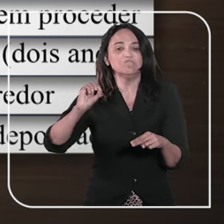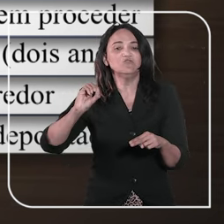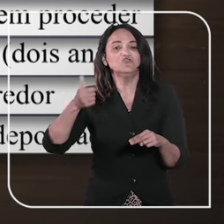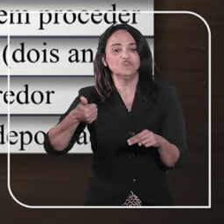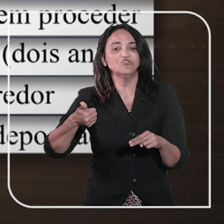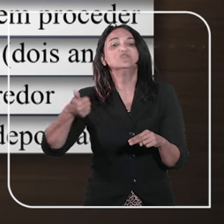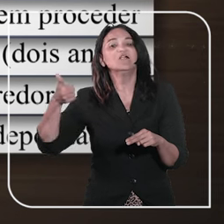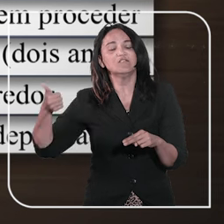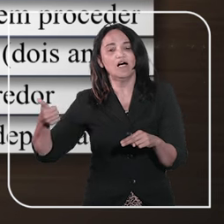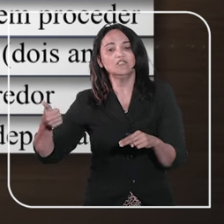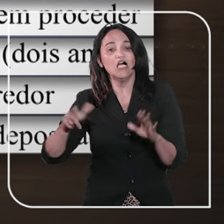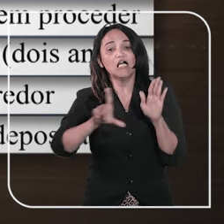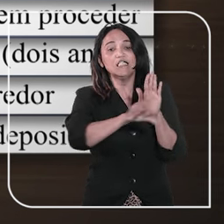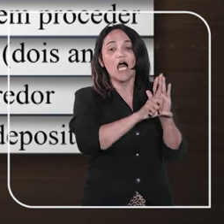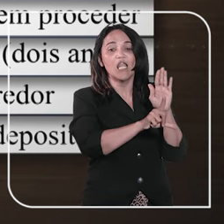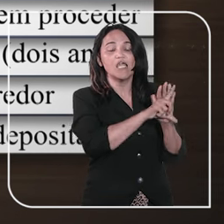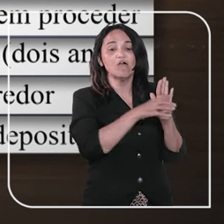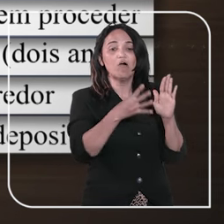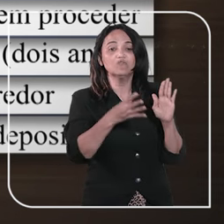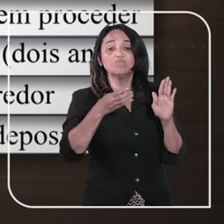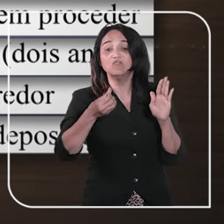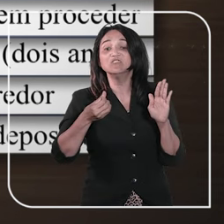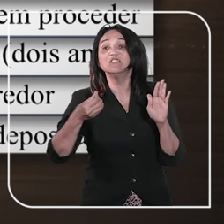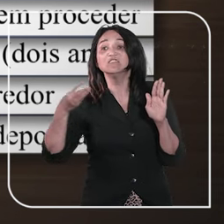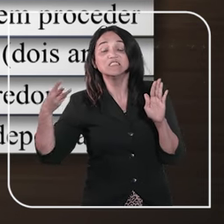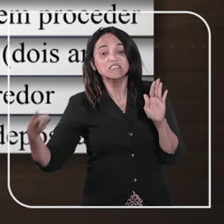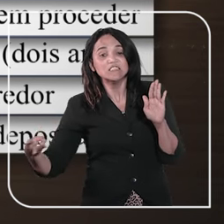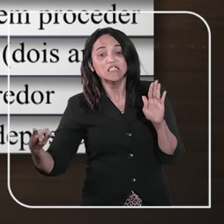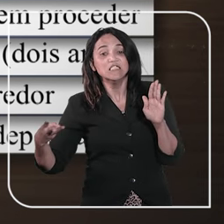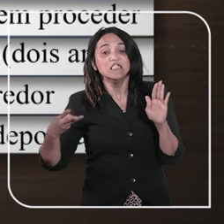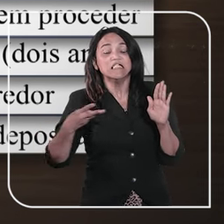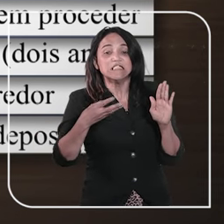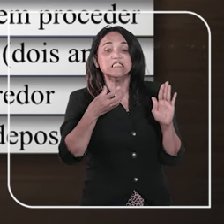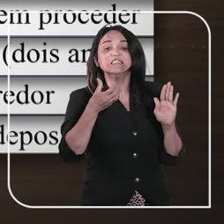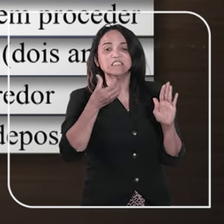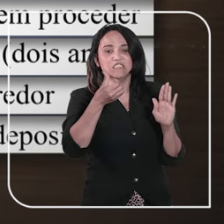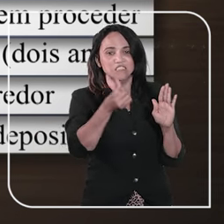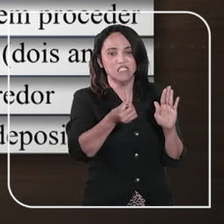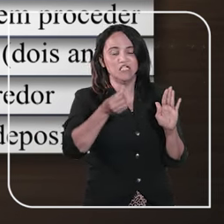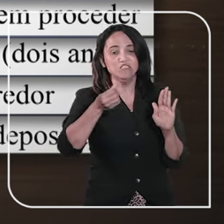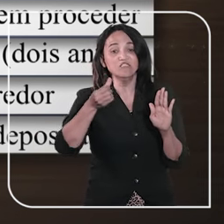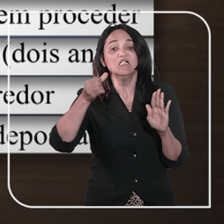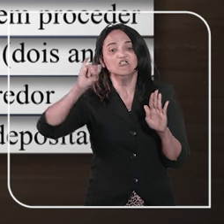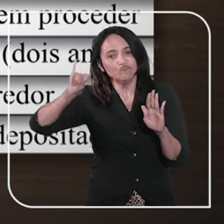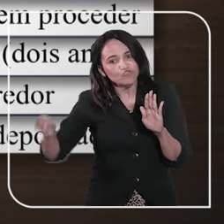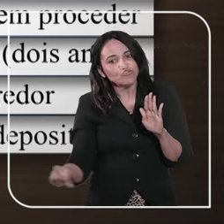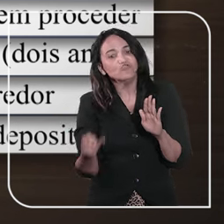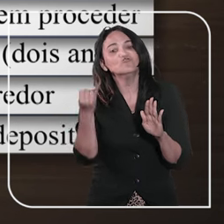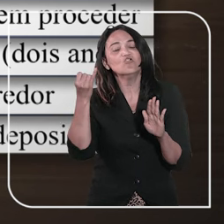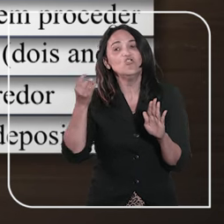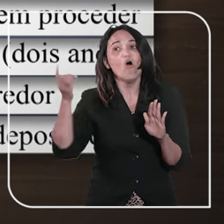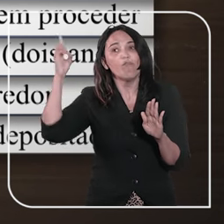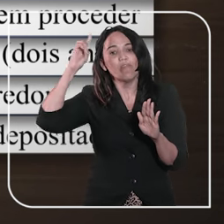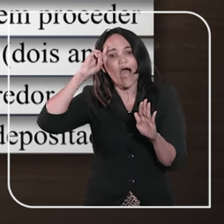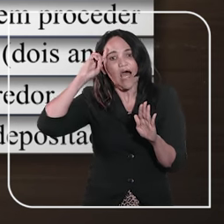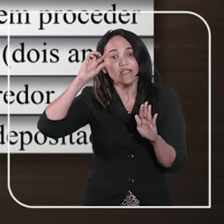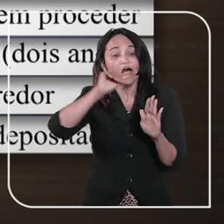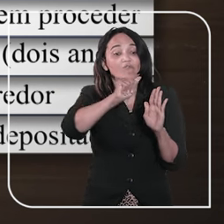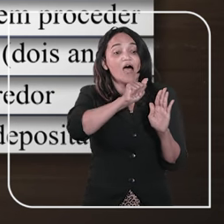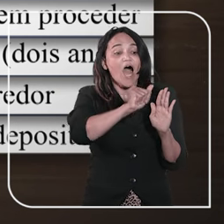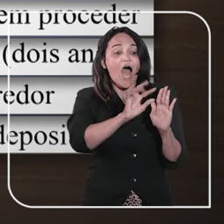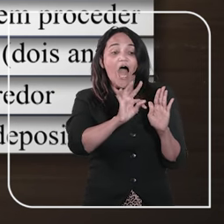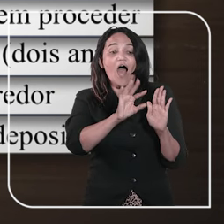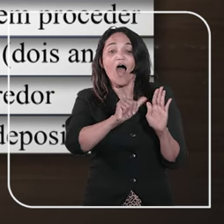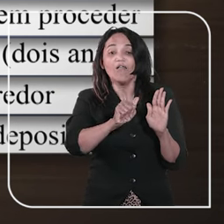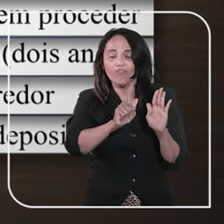Lei 13.463, e 6 de julho de 2022, data da publicação da ata da